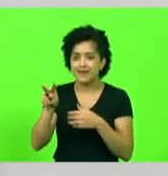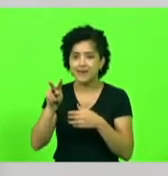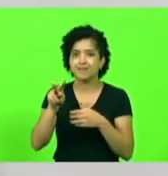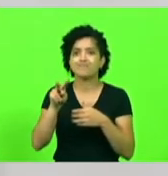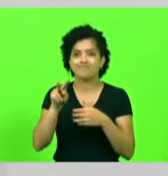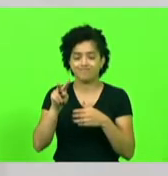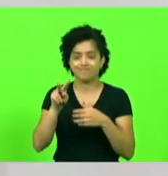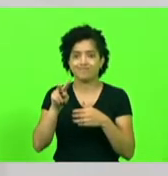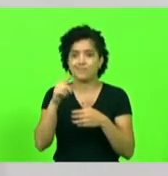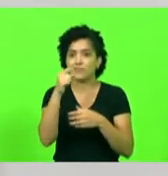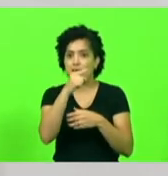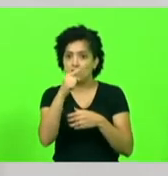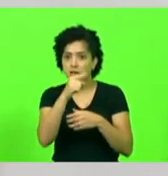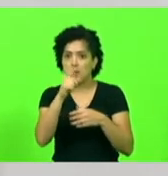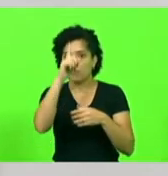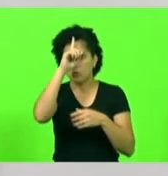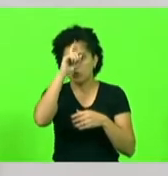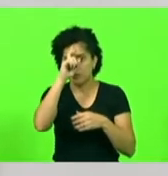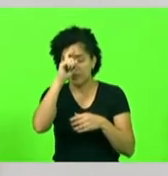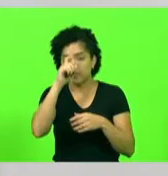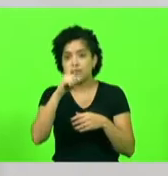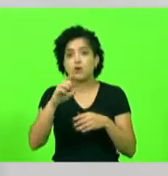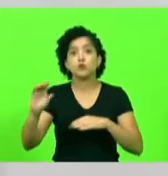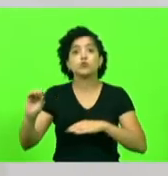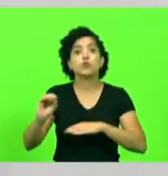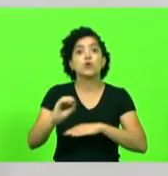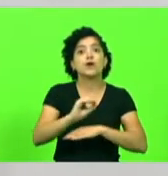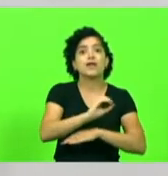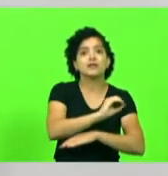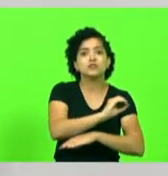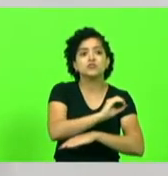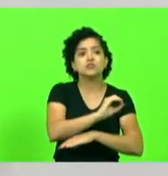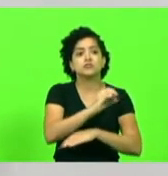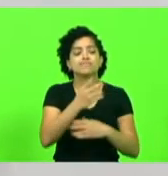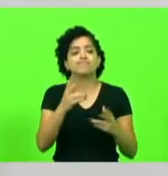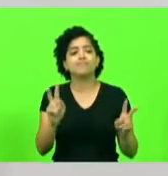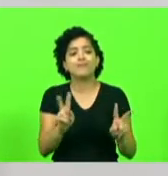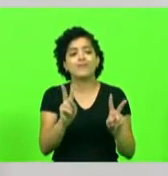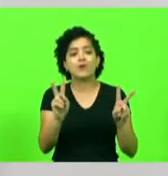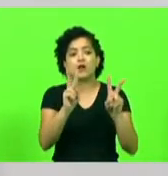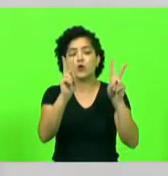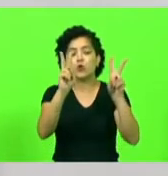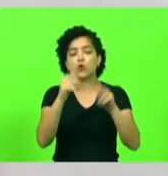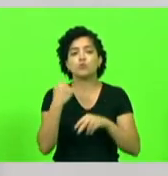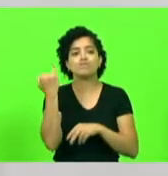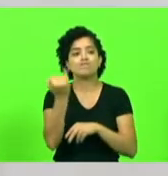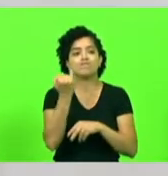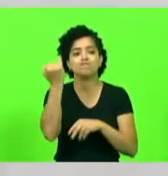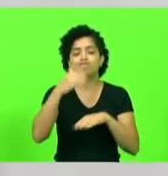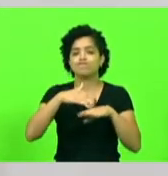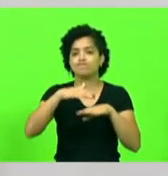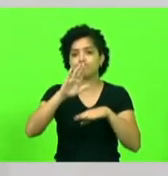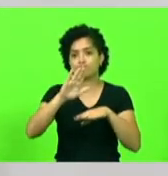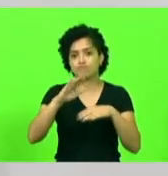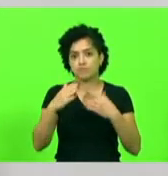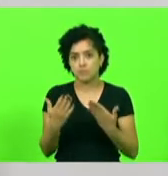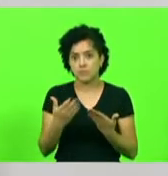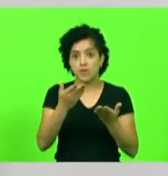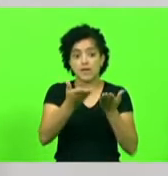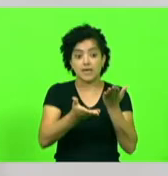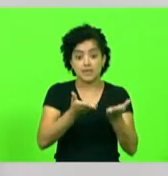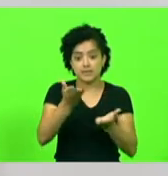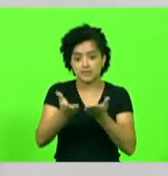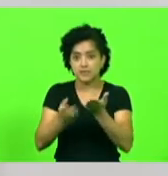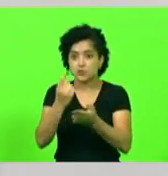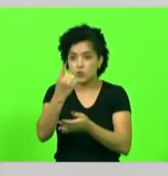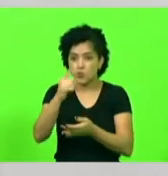do Oeste com mais valor, com mais importância. É um hospital que atende 1